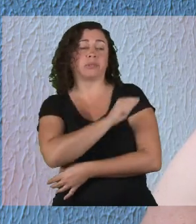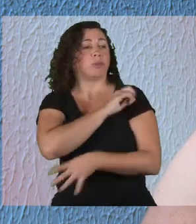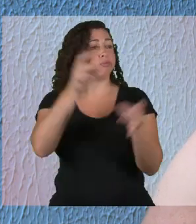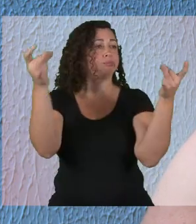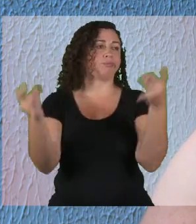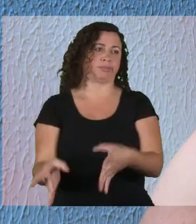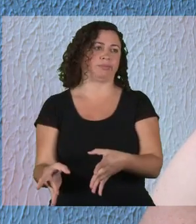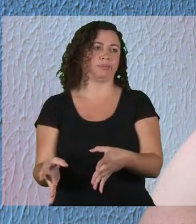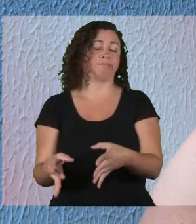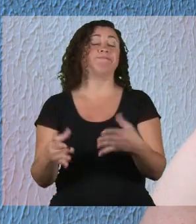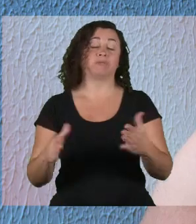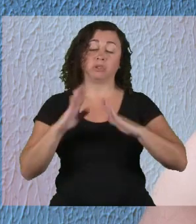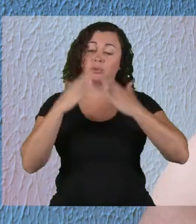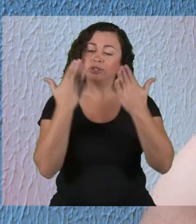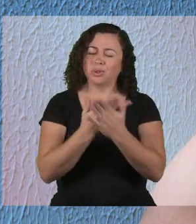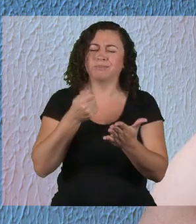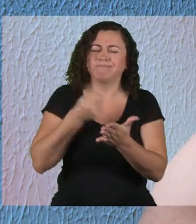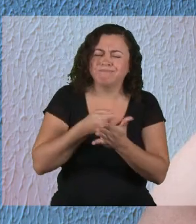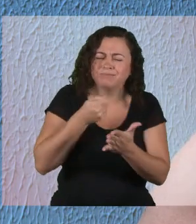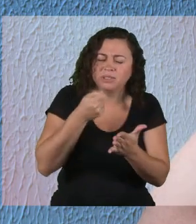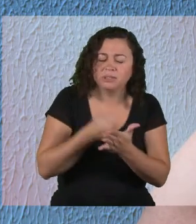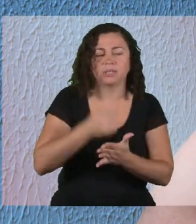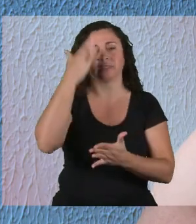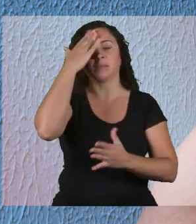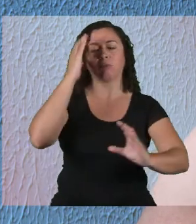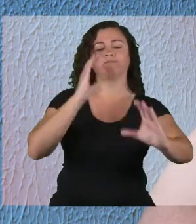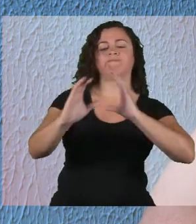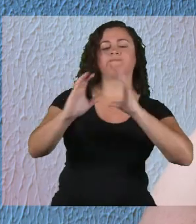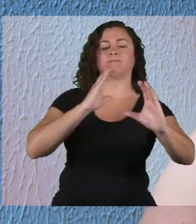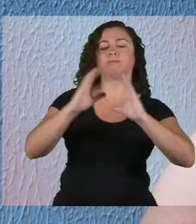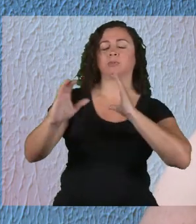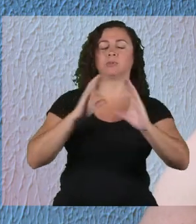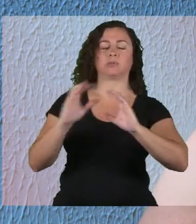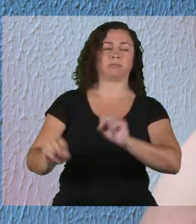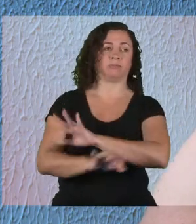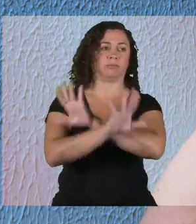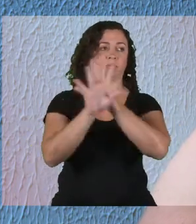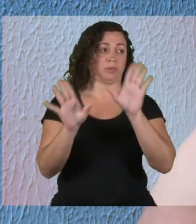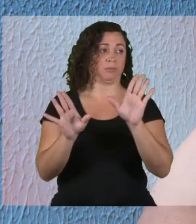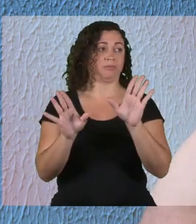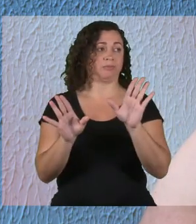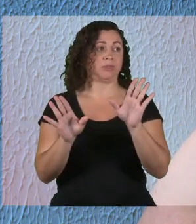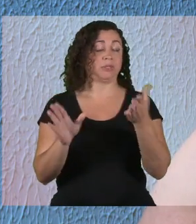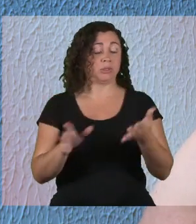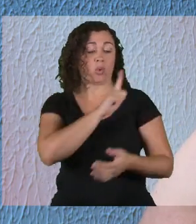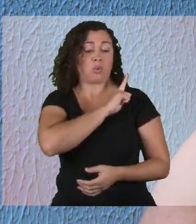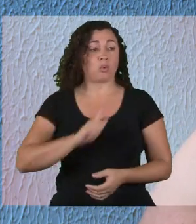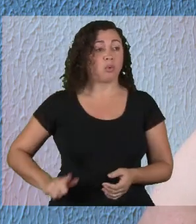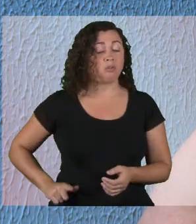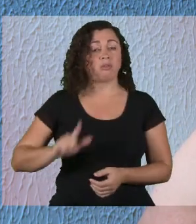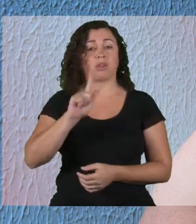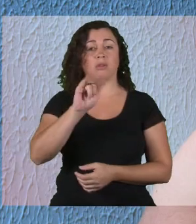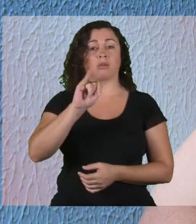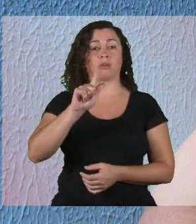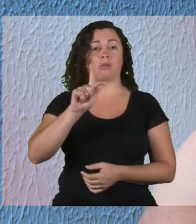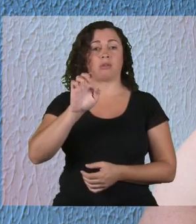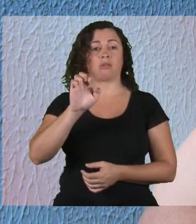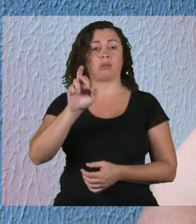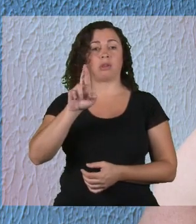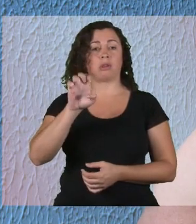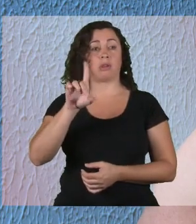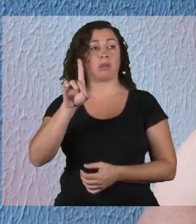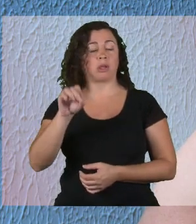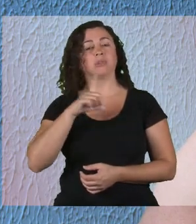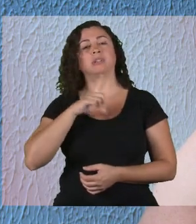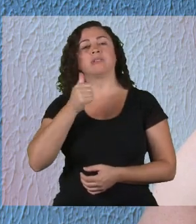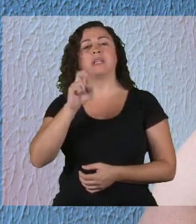Então, de saída, a escola tem que falar a língua do aluno. Então, esses foram... Só no governo Figueiredo, nós tivemos 15